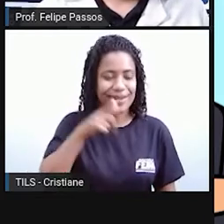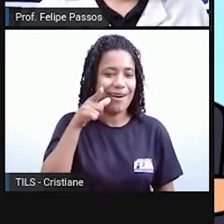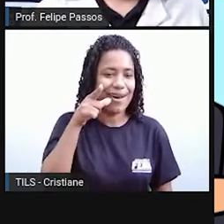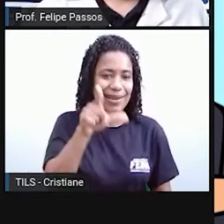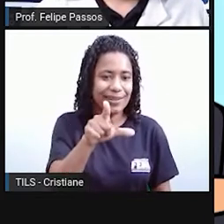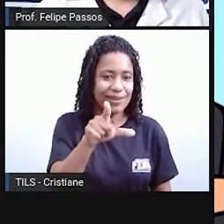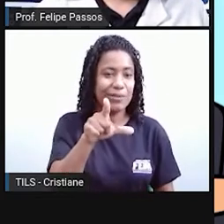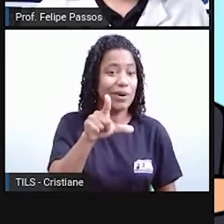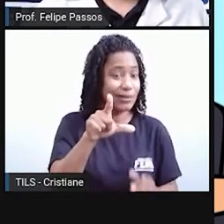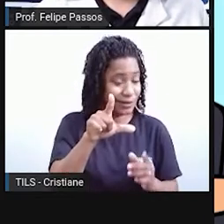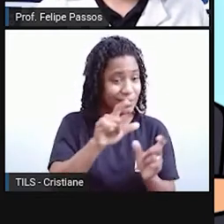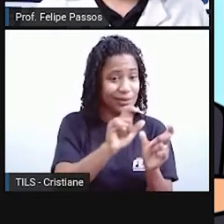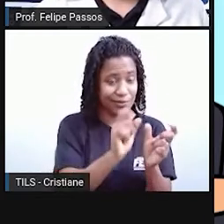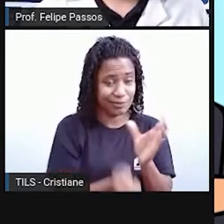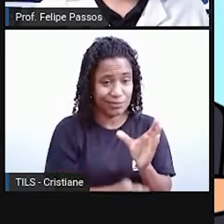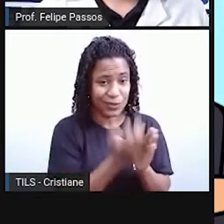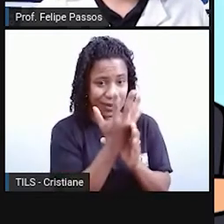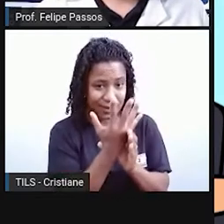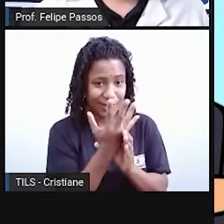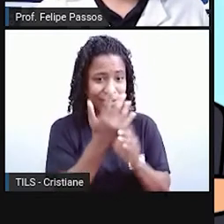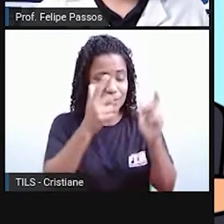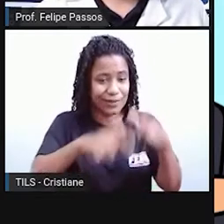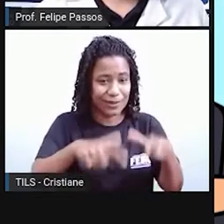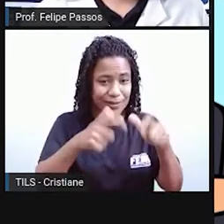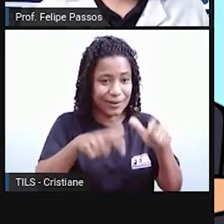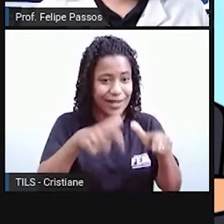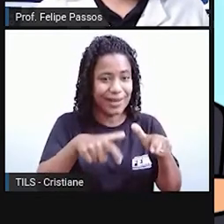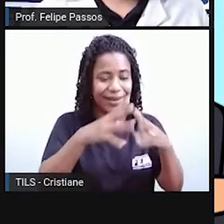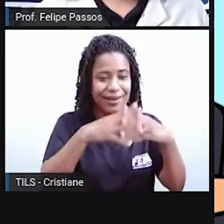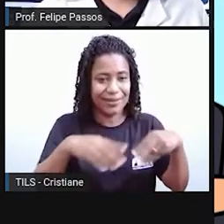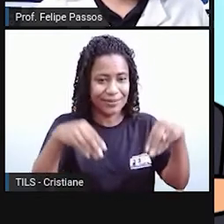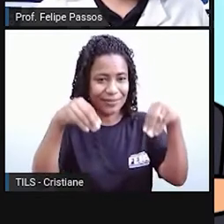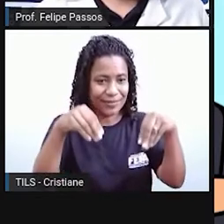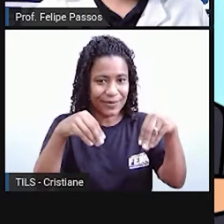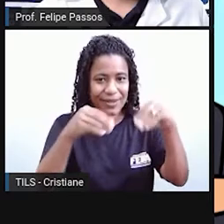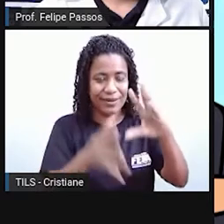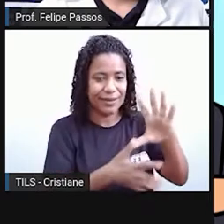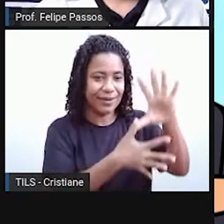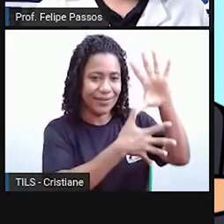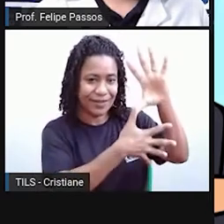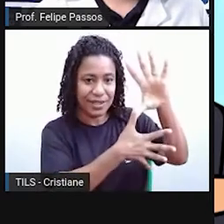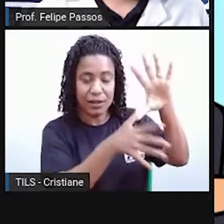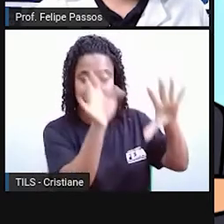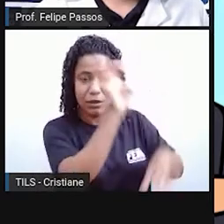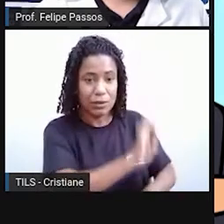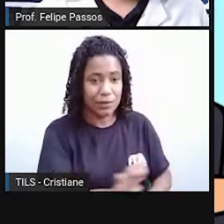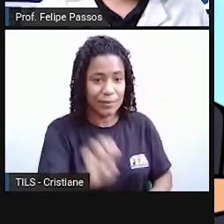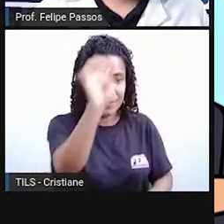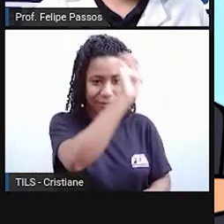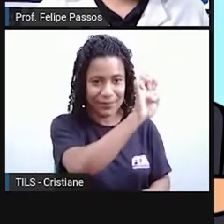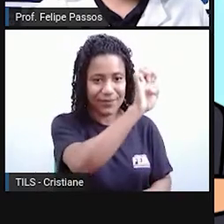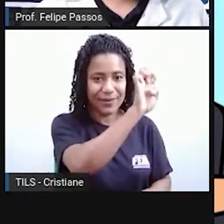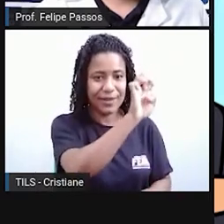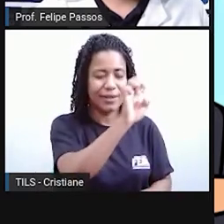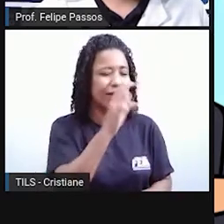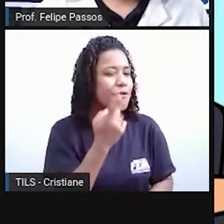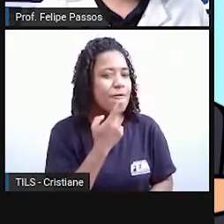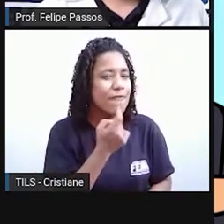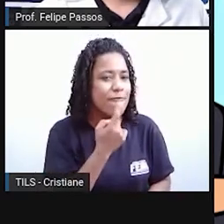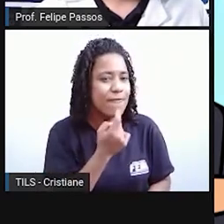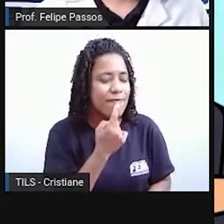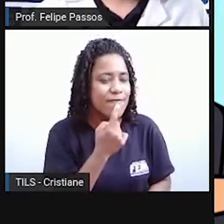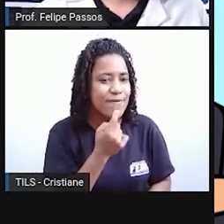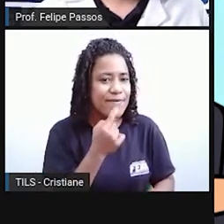região aqui, ó, do território. Aqui está um mapinha da Europa e esse país em vermelhinho aqui no